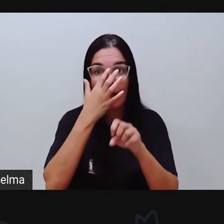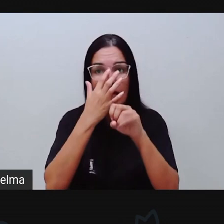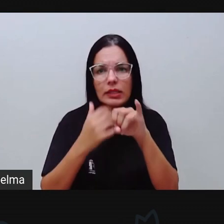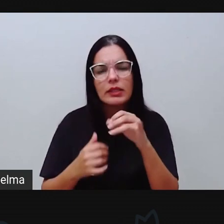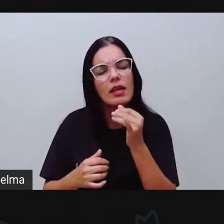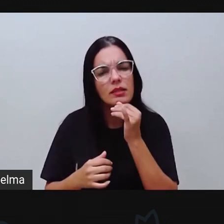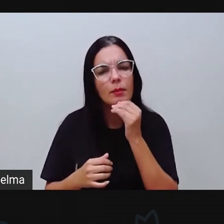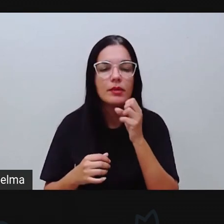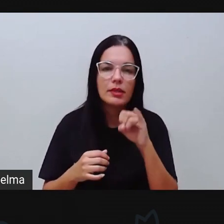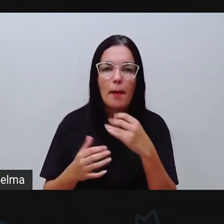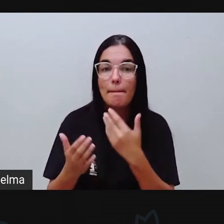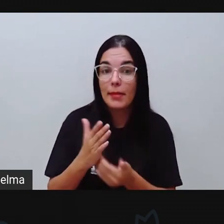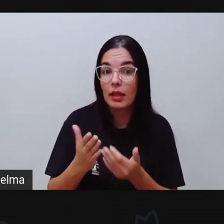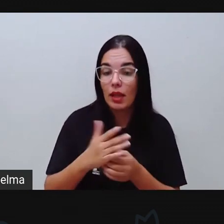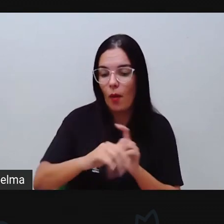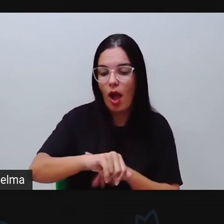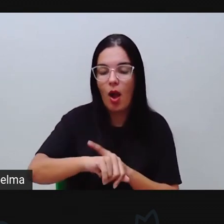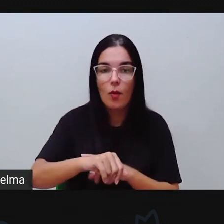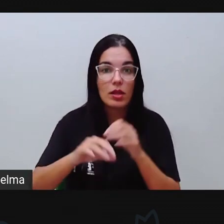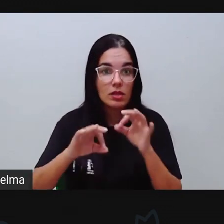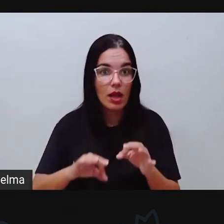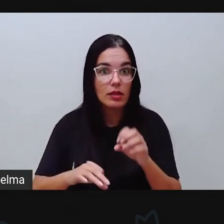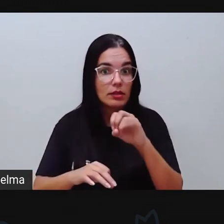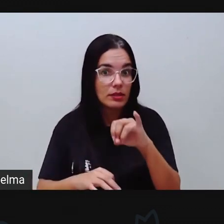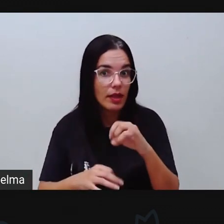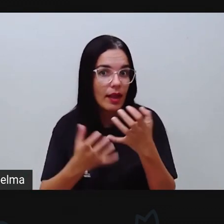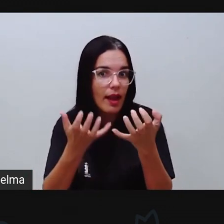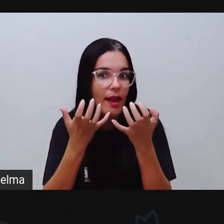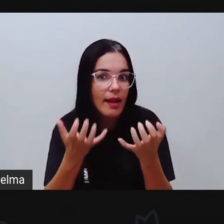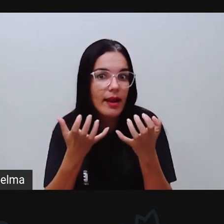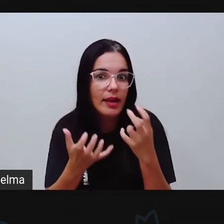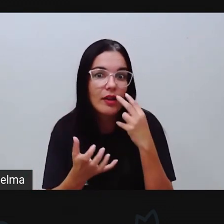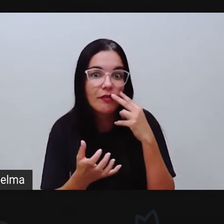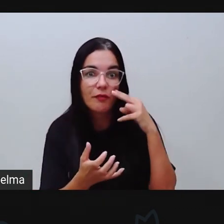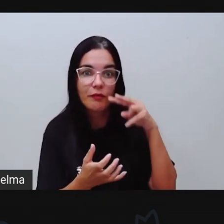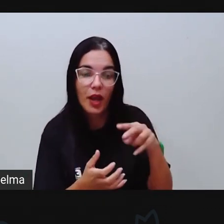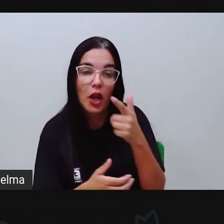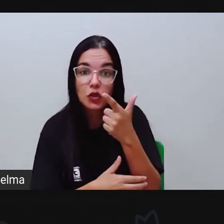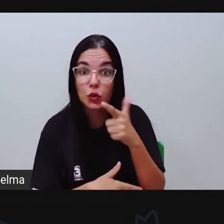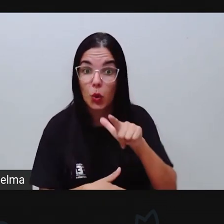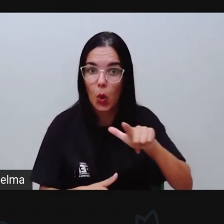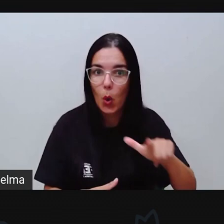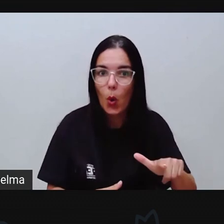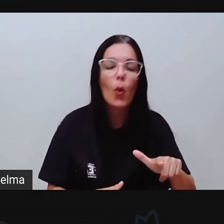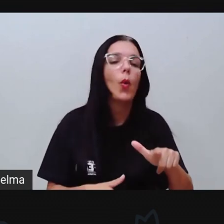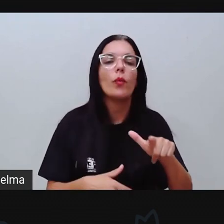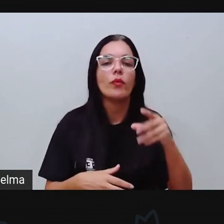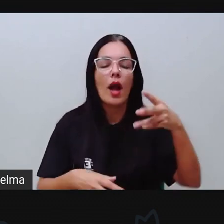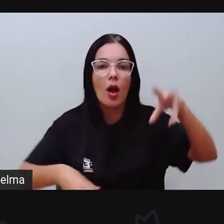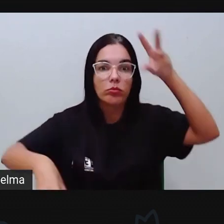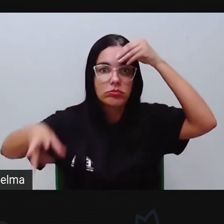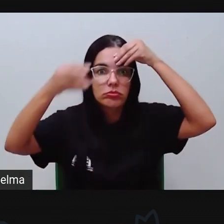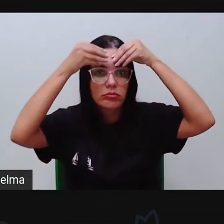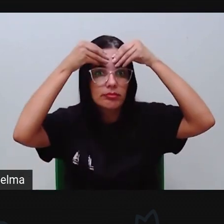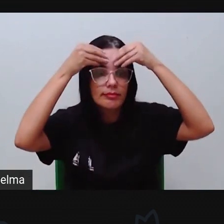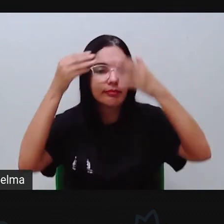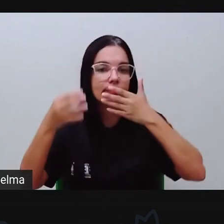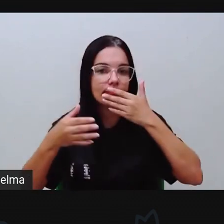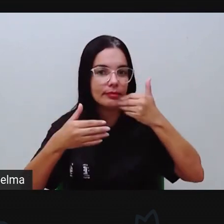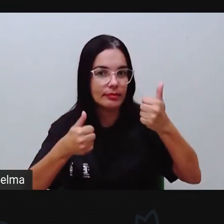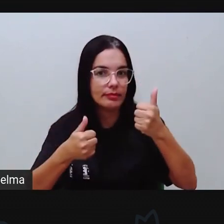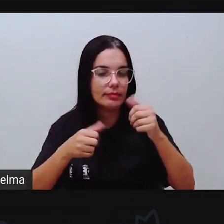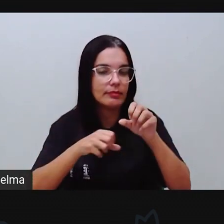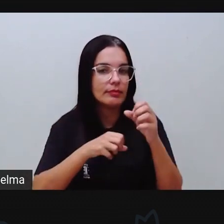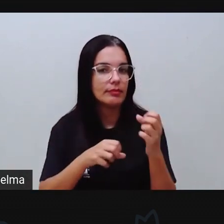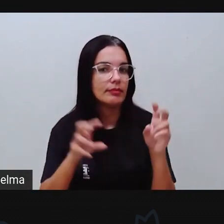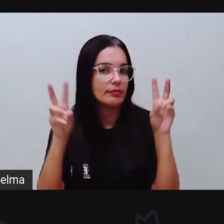quem perdeu pode estar assistindo e quem assistiu e querer também assistir novamente para que possa compreender mais ainda sobre o